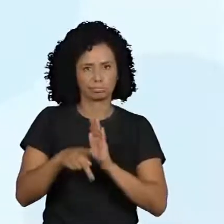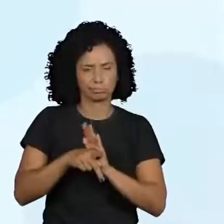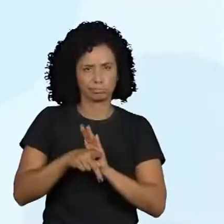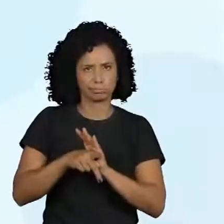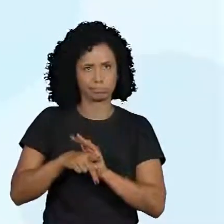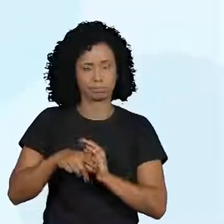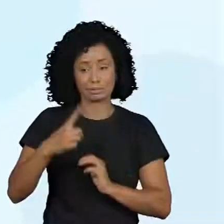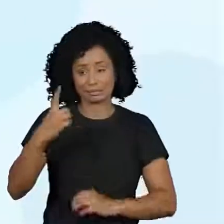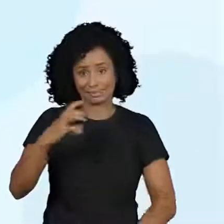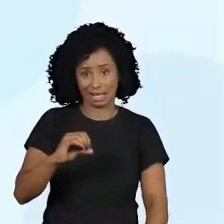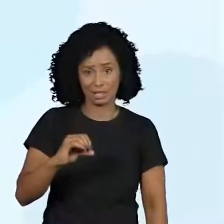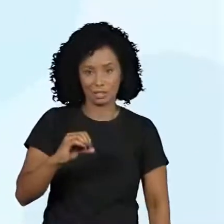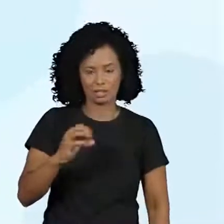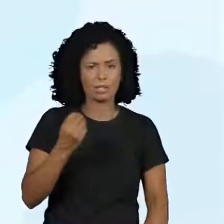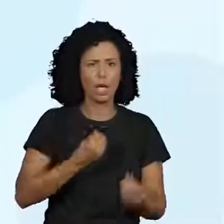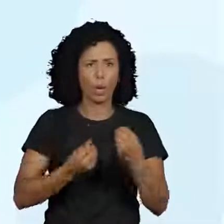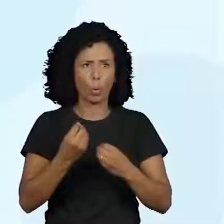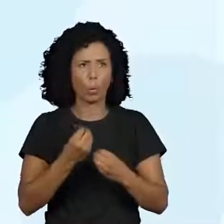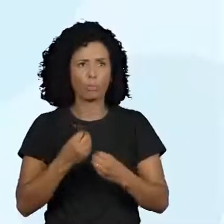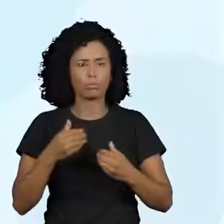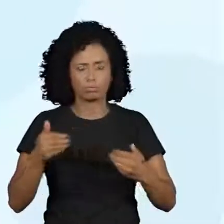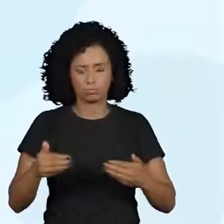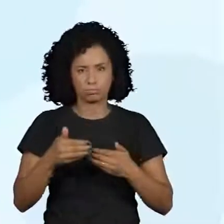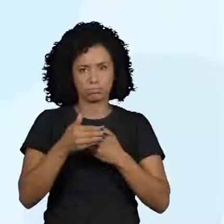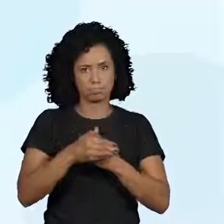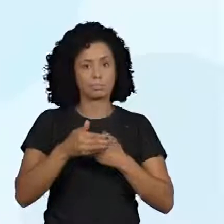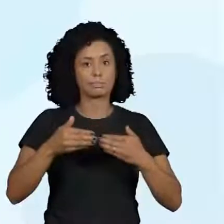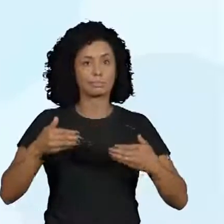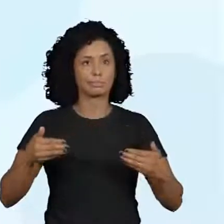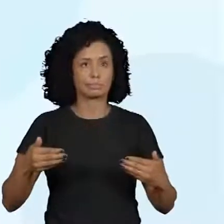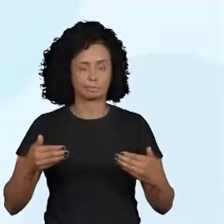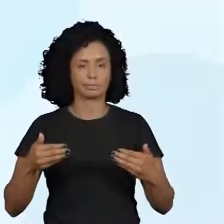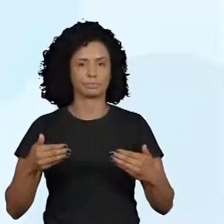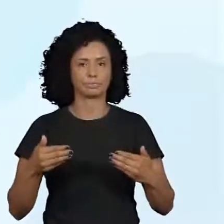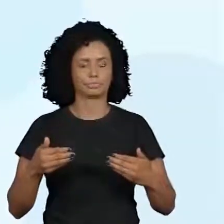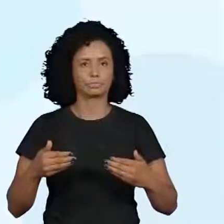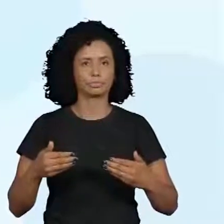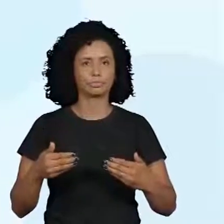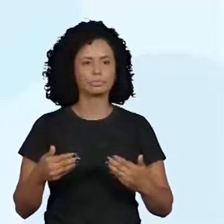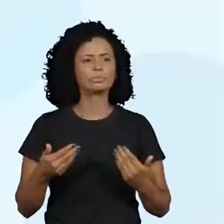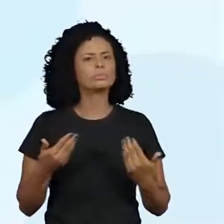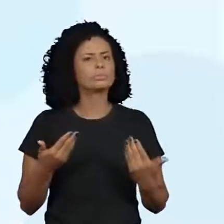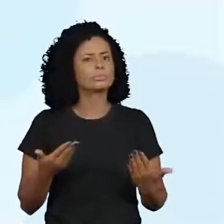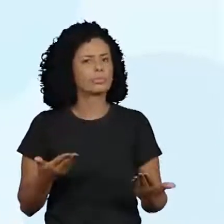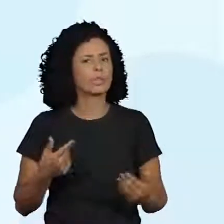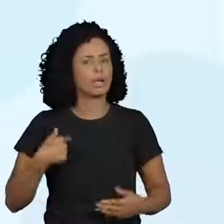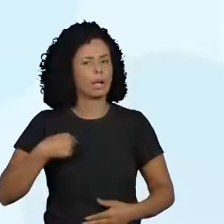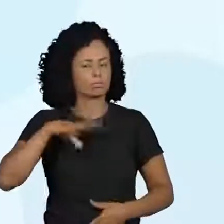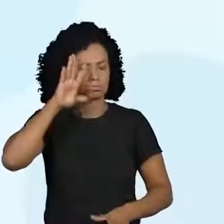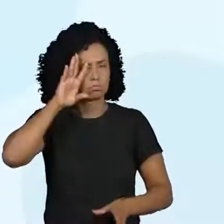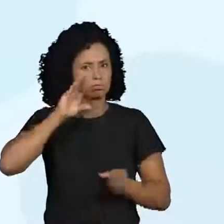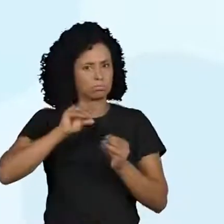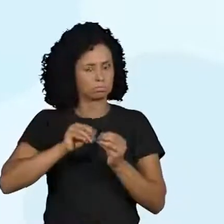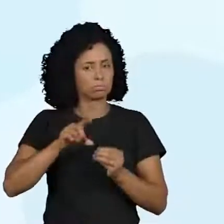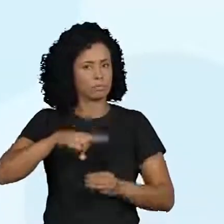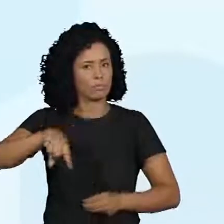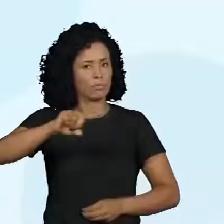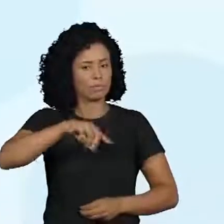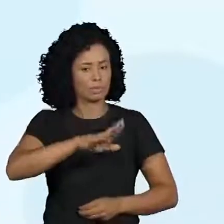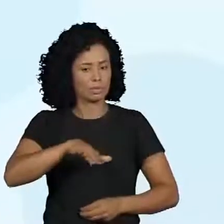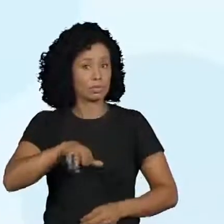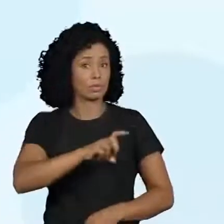através da composição e decomposição dos números. E eu tenho certeza que a galerinha do quinto ano